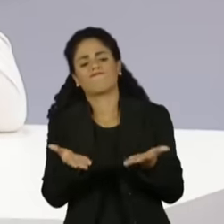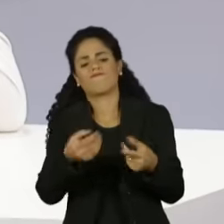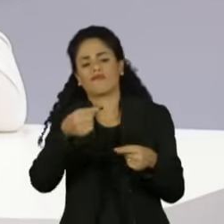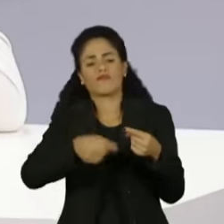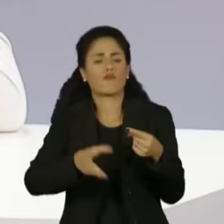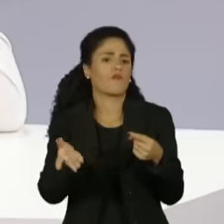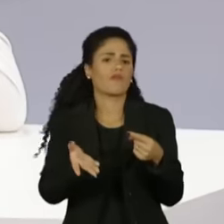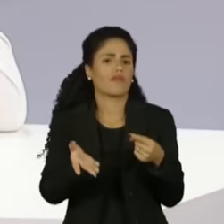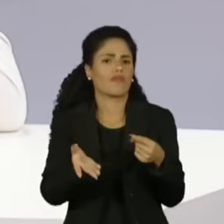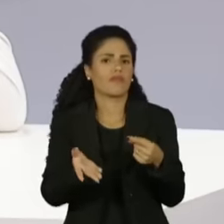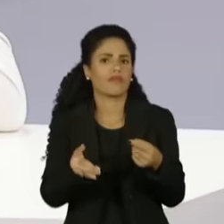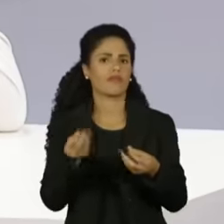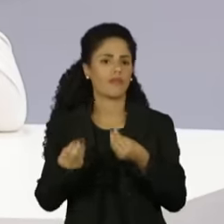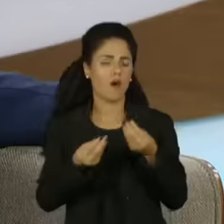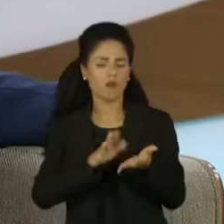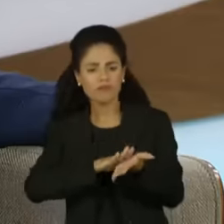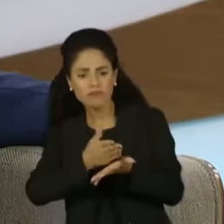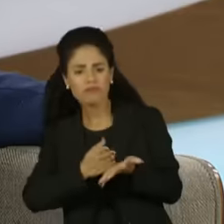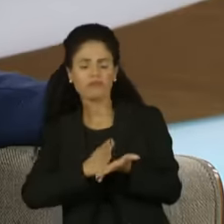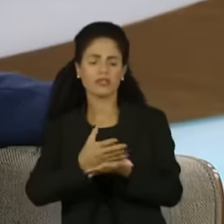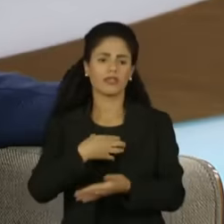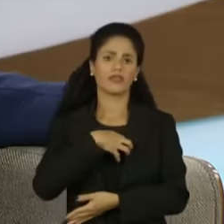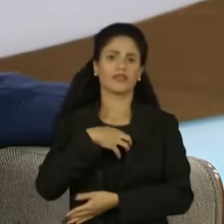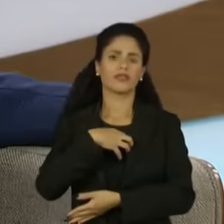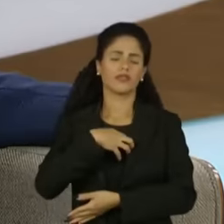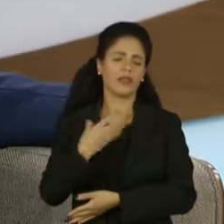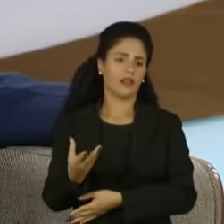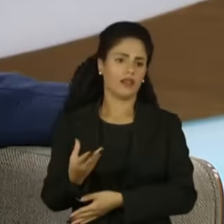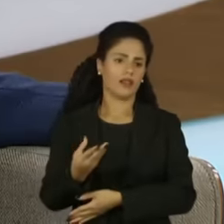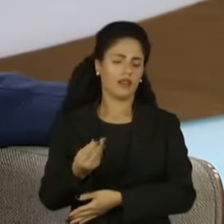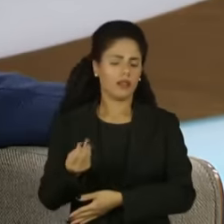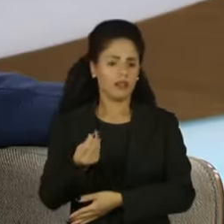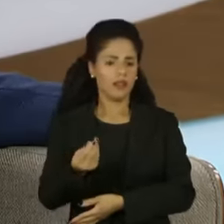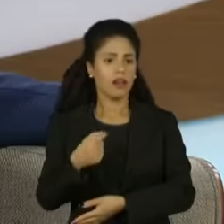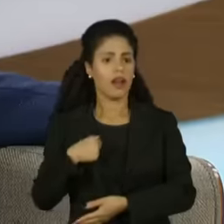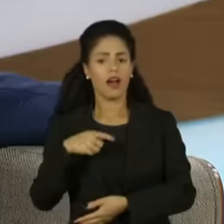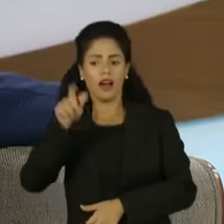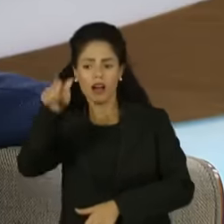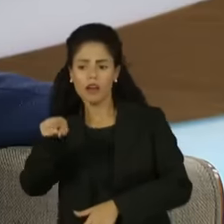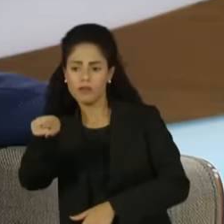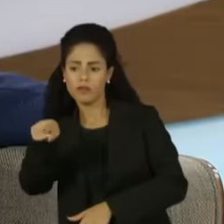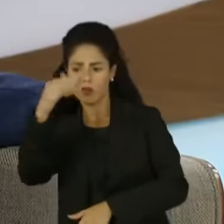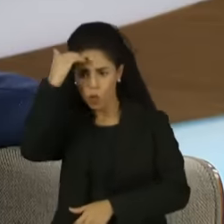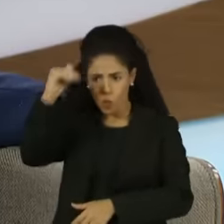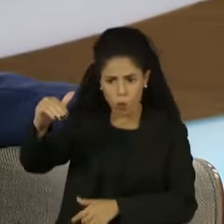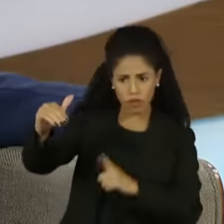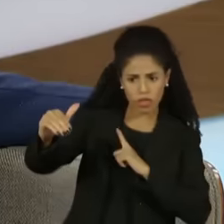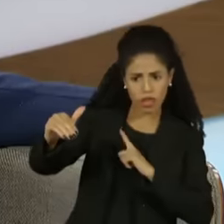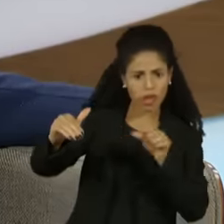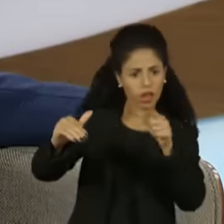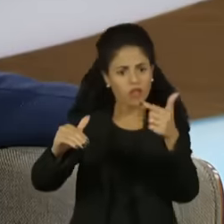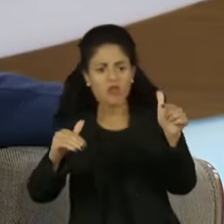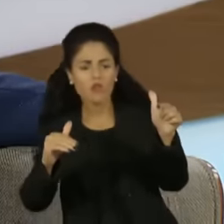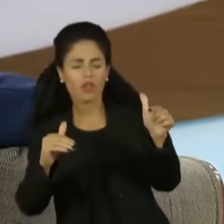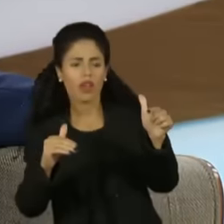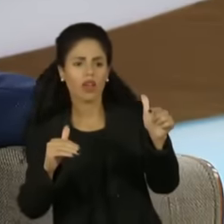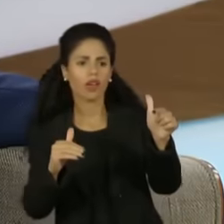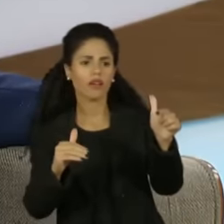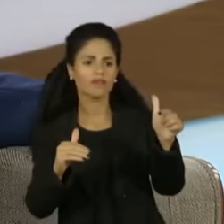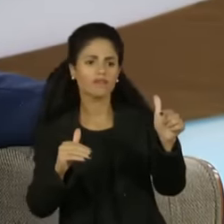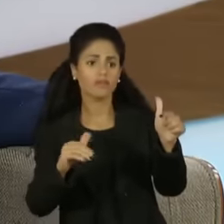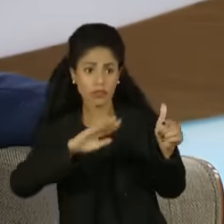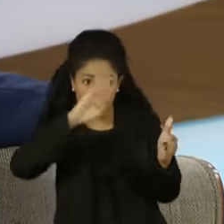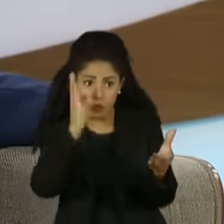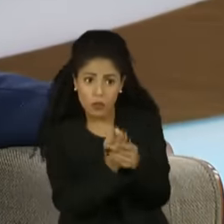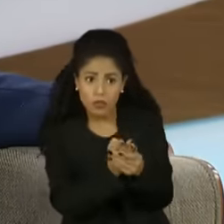esse é o nosso incômodo, nós não estamos entrando aqui no mérito se fulano ou beltrano tem culpa, nós estamos falando do devido